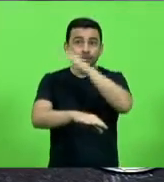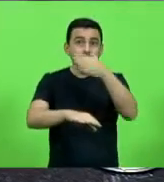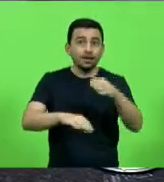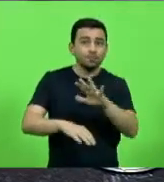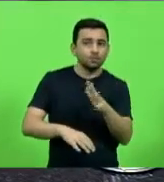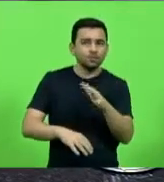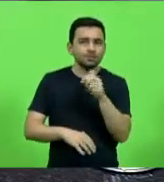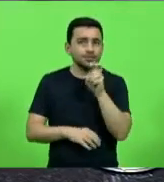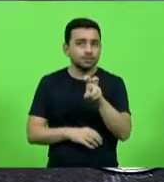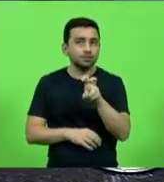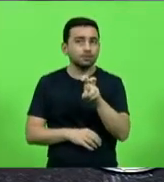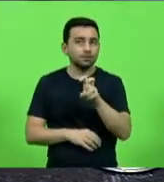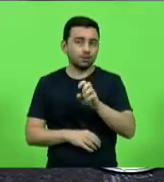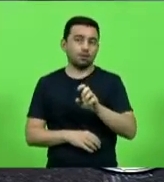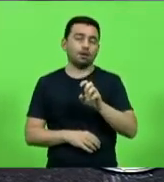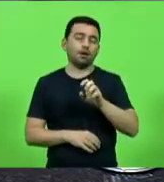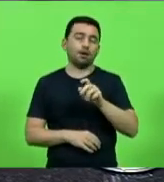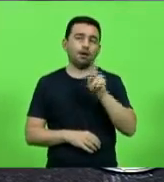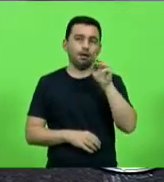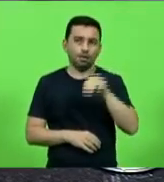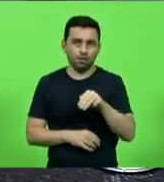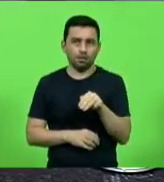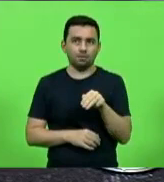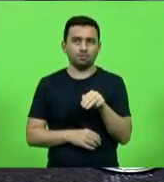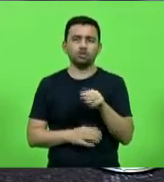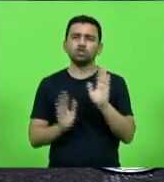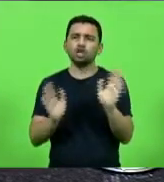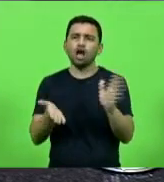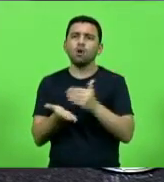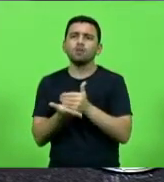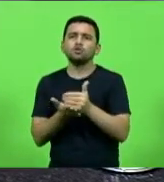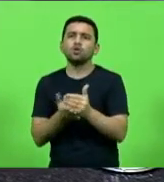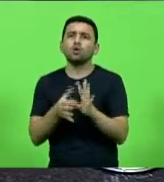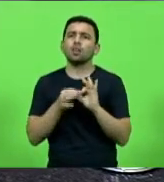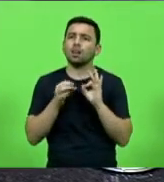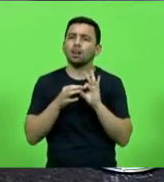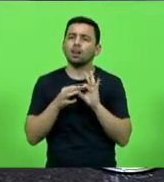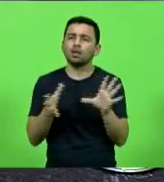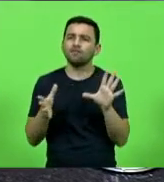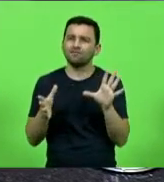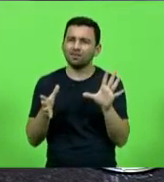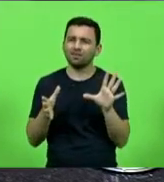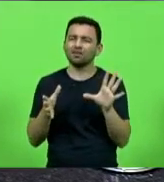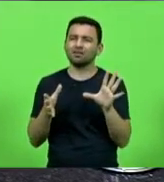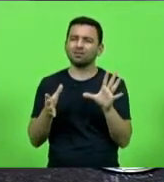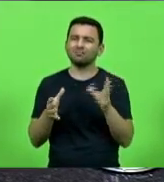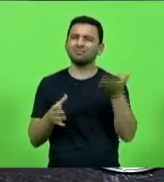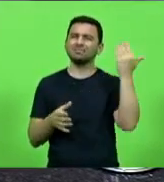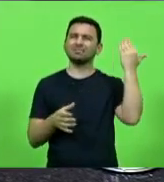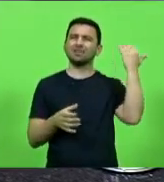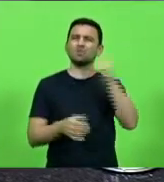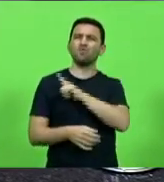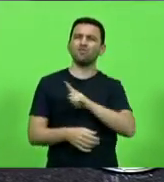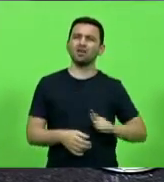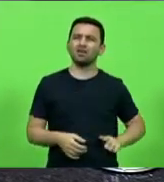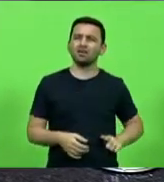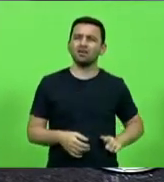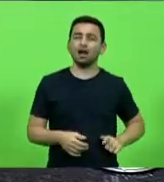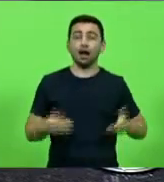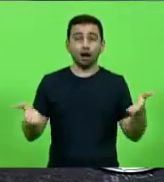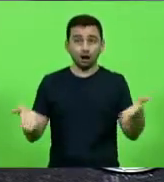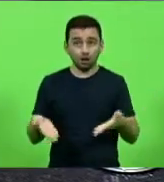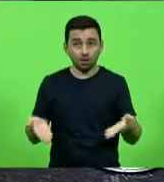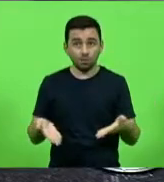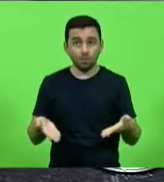quilômetros. Serra esta que já estava começada, autorizada, as obras lá atrás no governo anterior. E agora